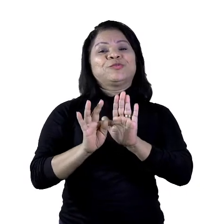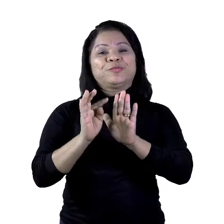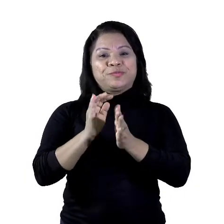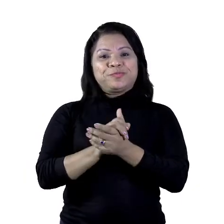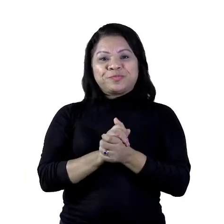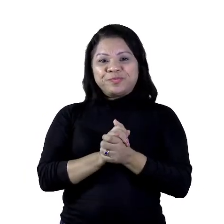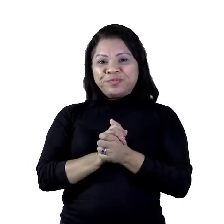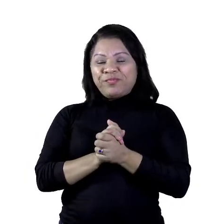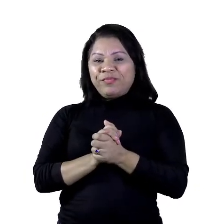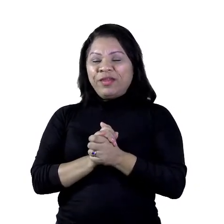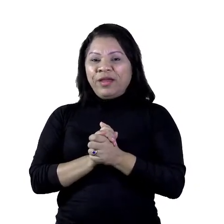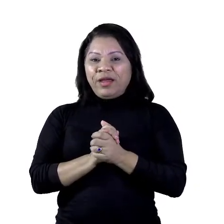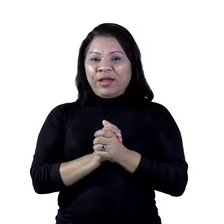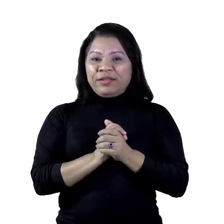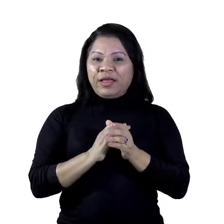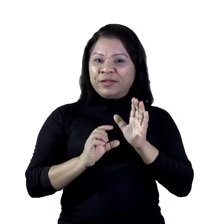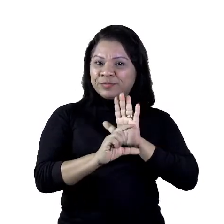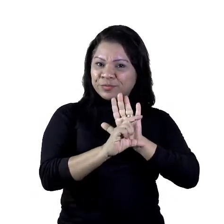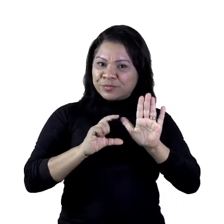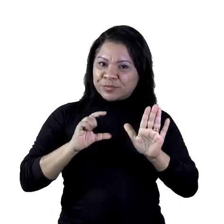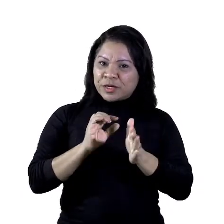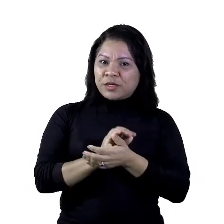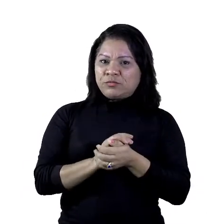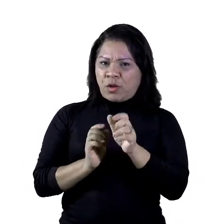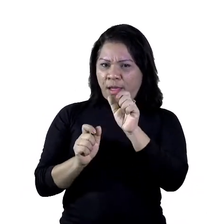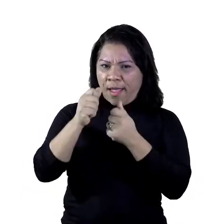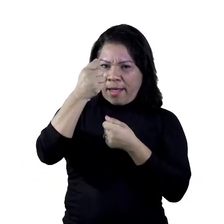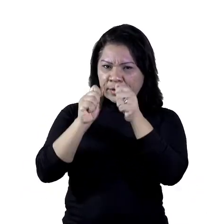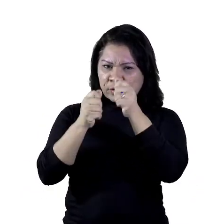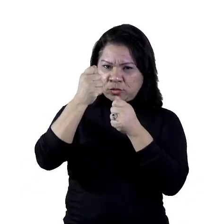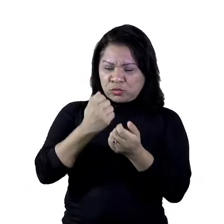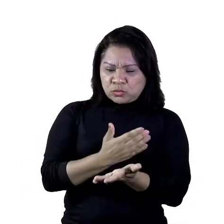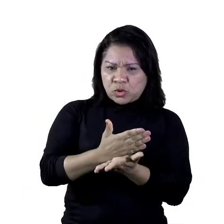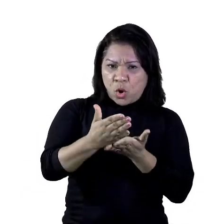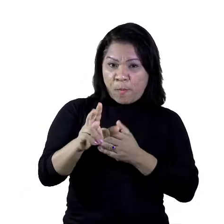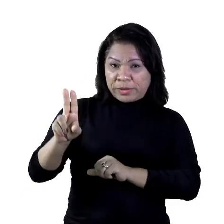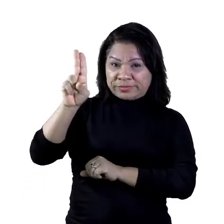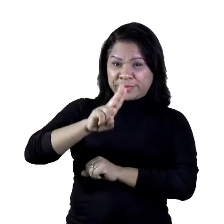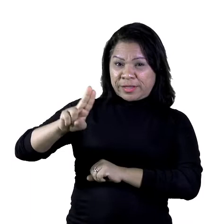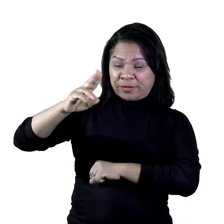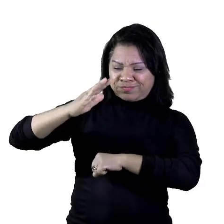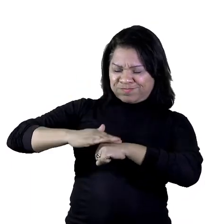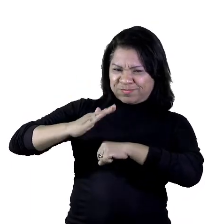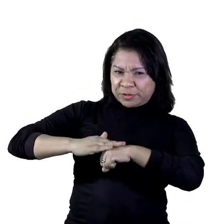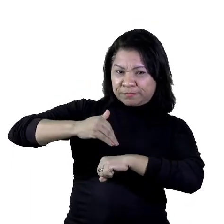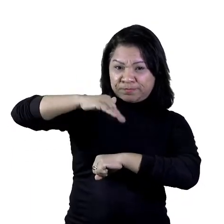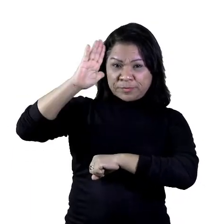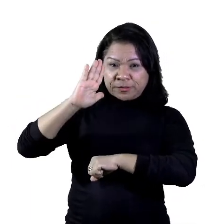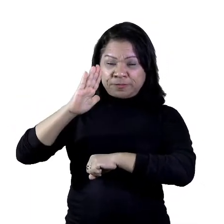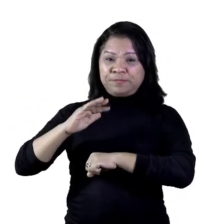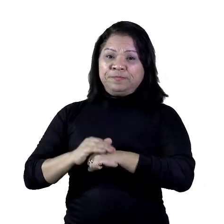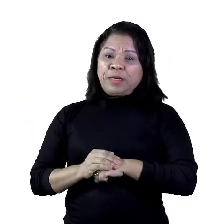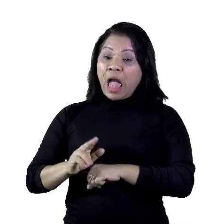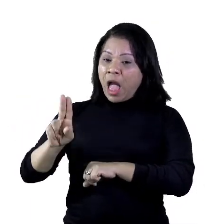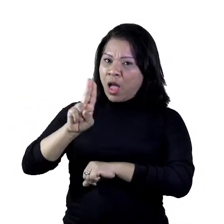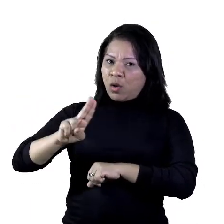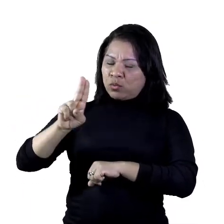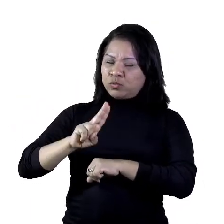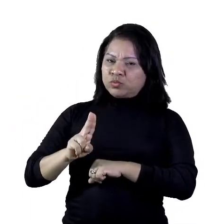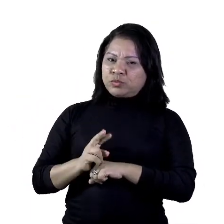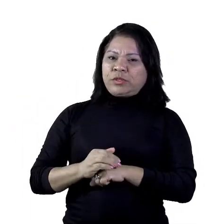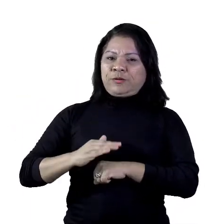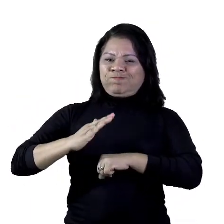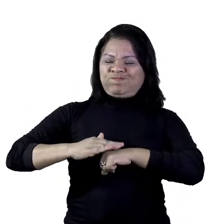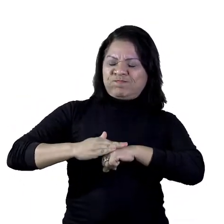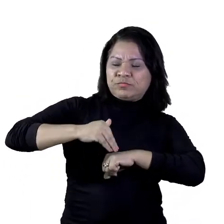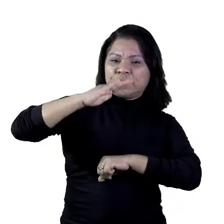trecho, as indústrias passaram a usá-la cada vez mais, a usá-lo cada vez mais. O